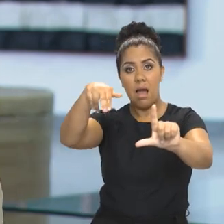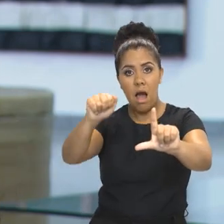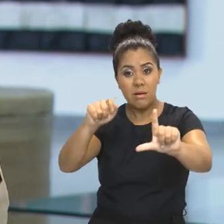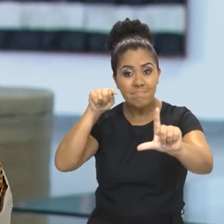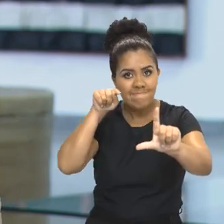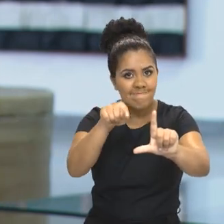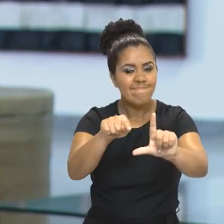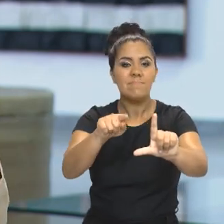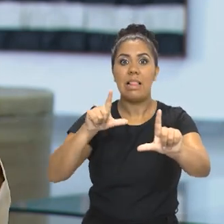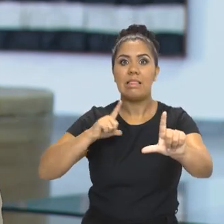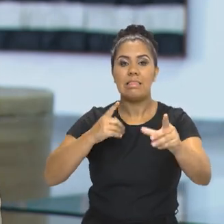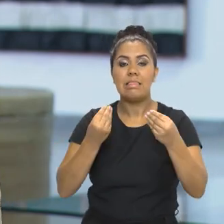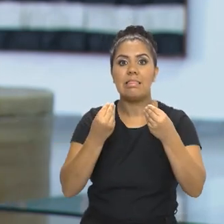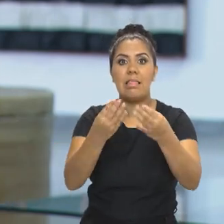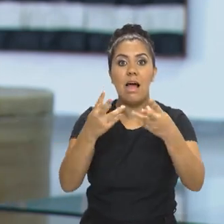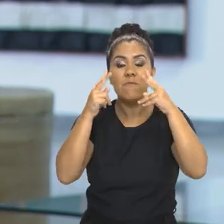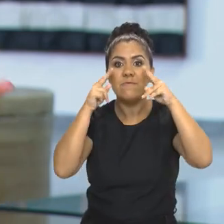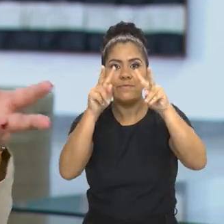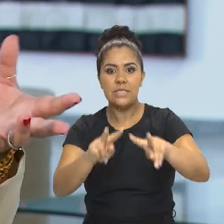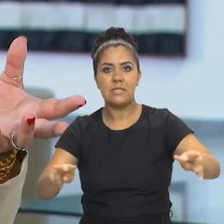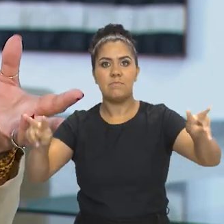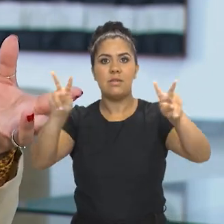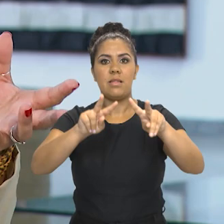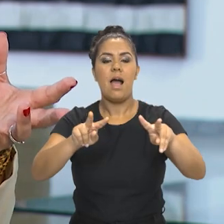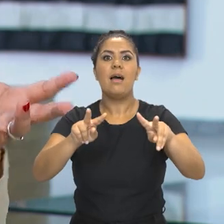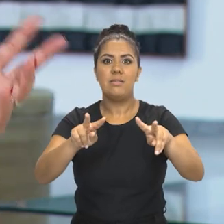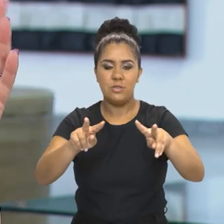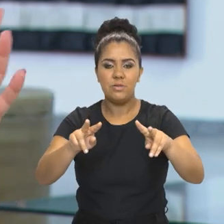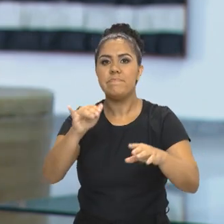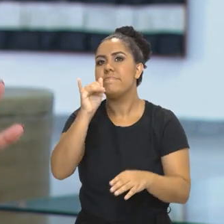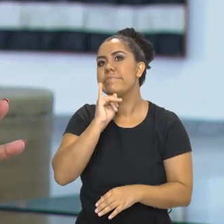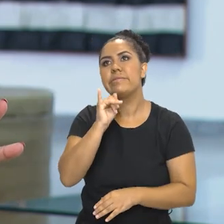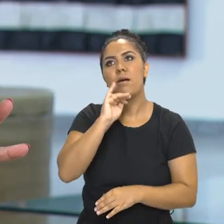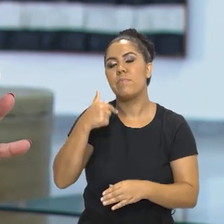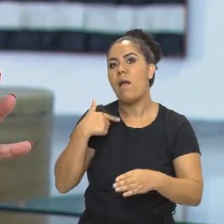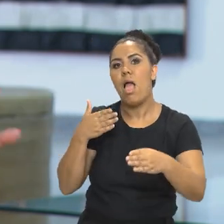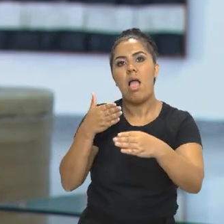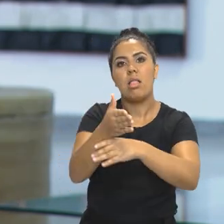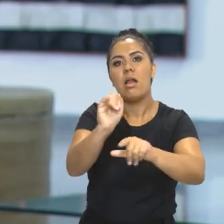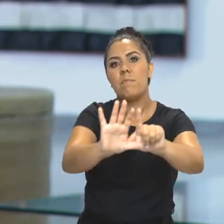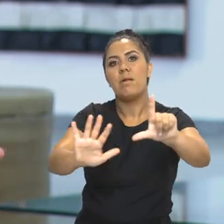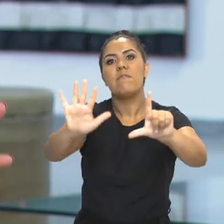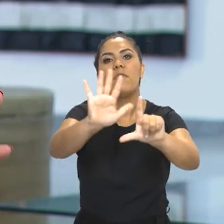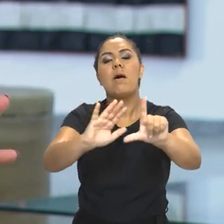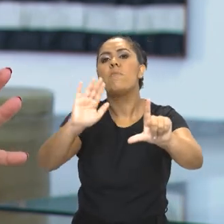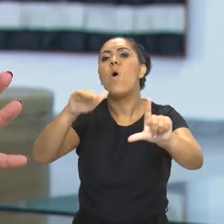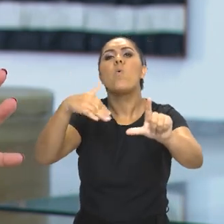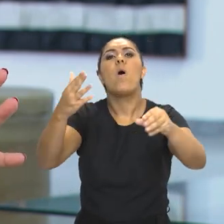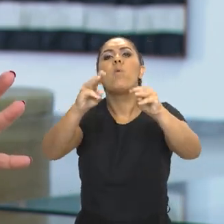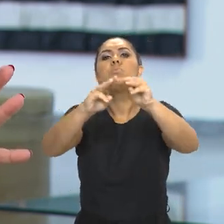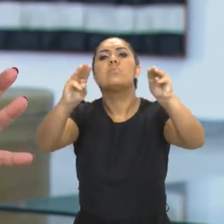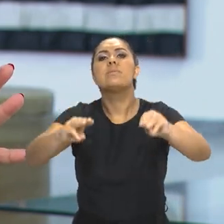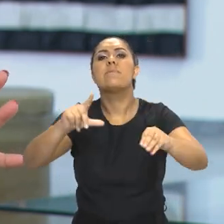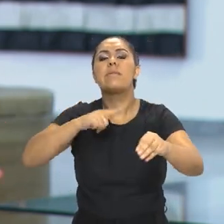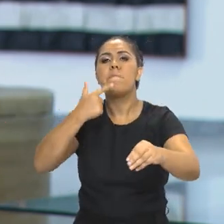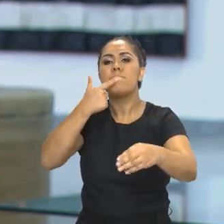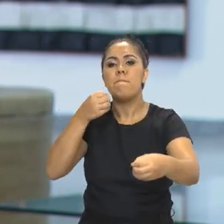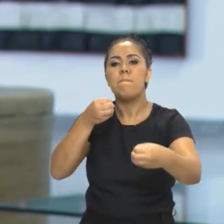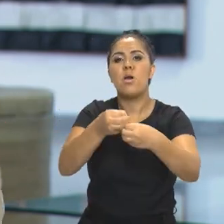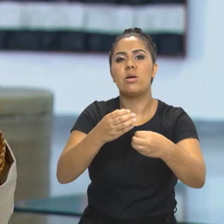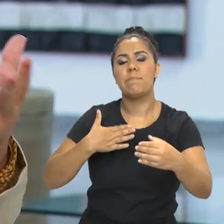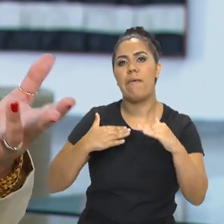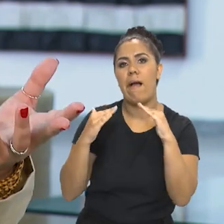pesquisador ou mesmo uma pessoa que está procurando a programação do final de semana. Vou entrar na plataforma para ver qual é museu que tem perto da minha casa.